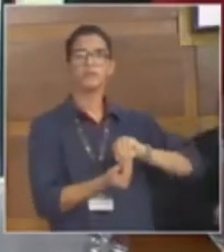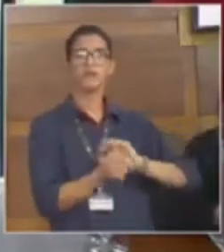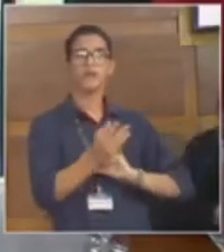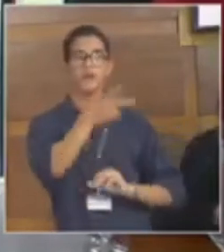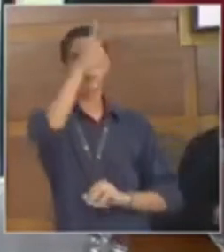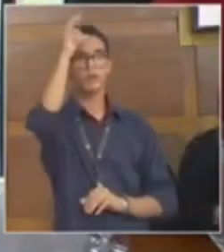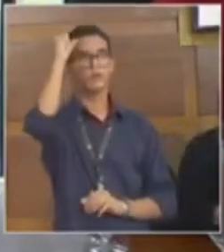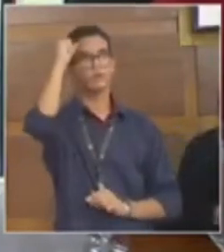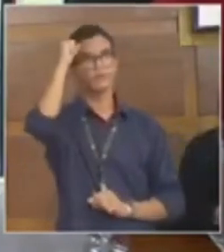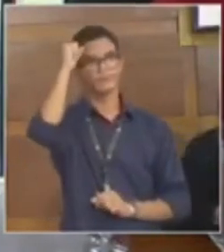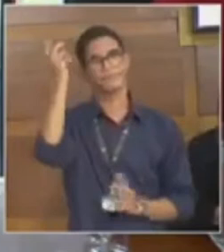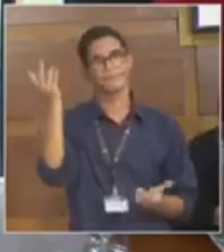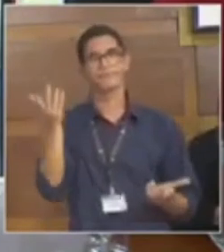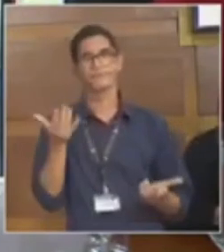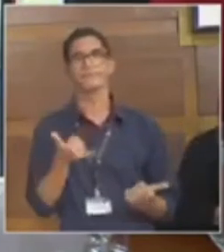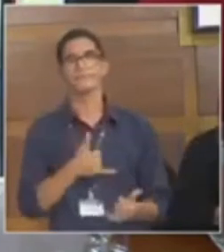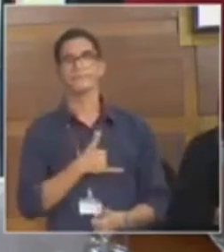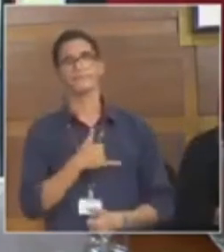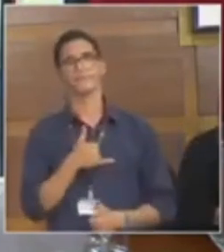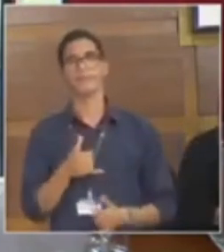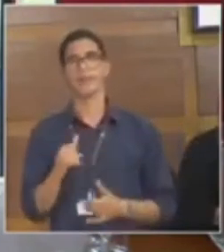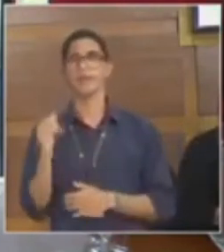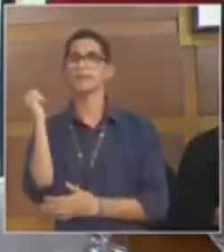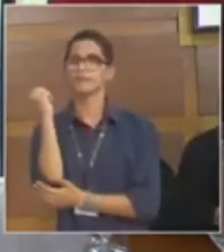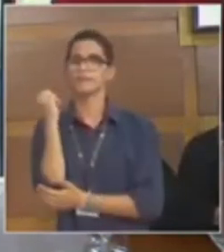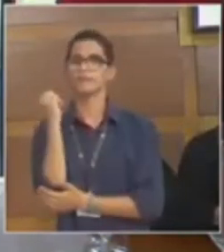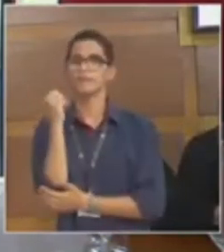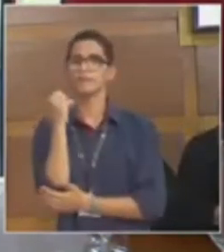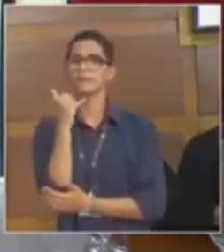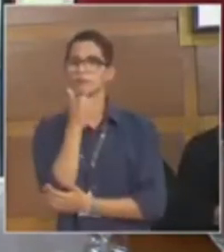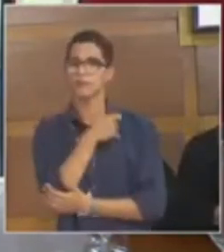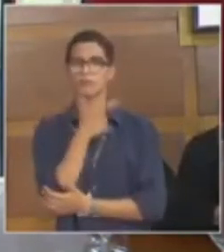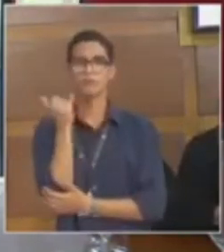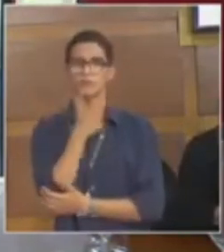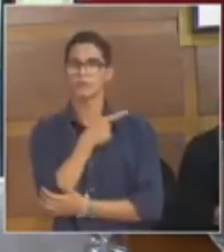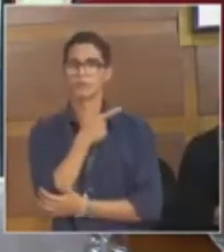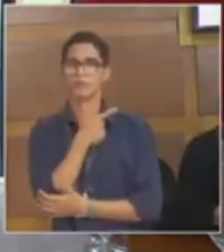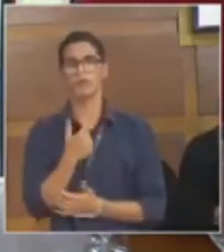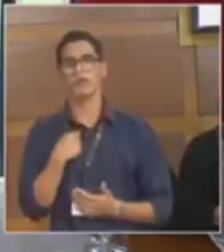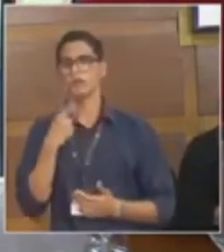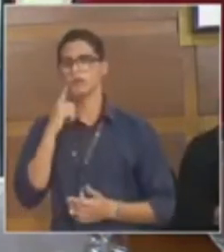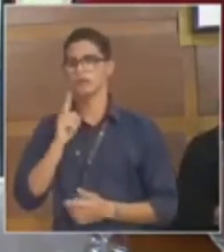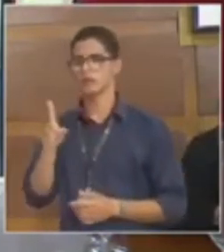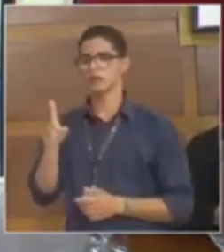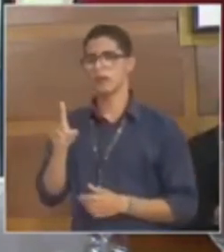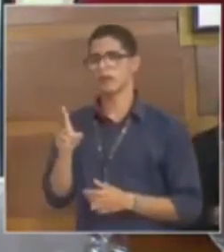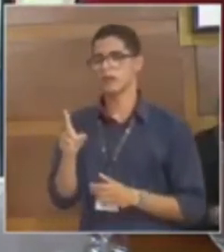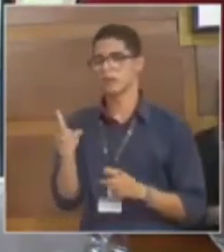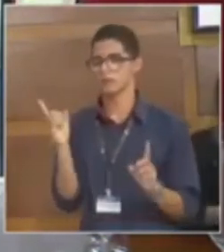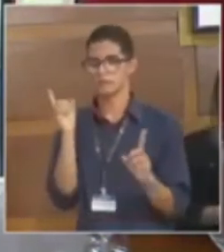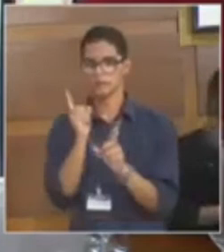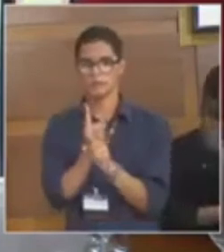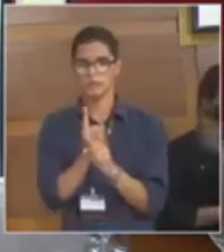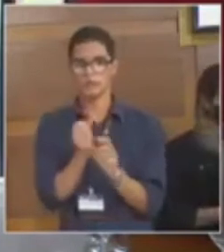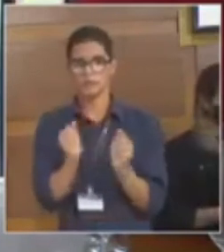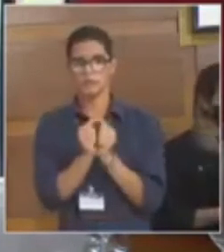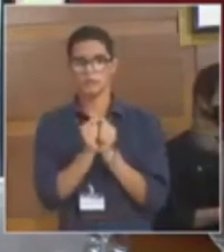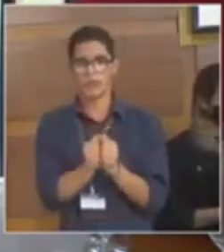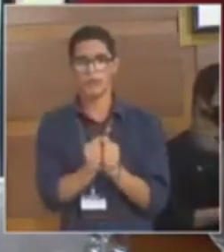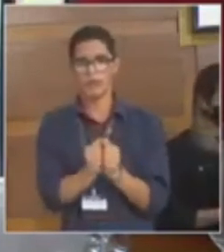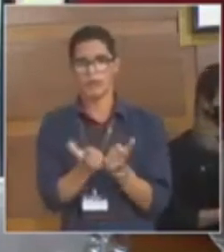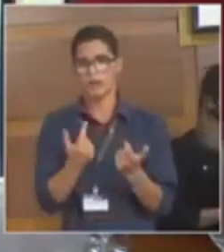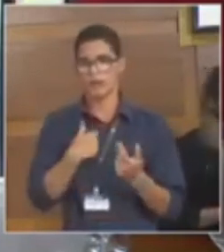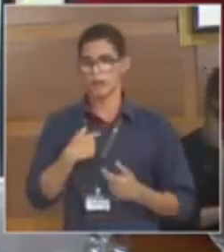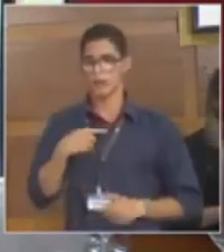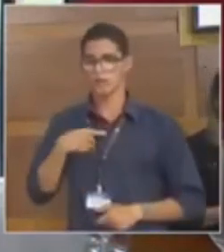covardia para mim. Isso é covardia. Porque, quando você participa, você sabe. Então, se você tinha qualquer colocação, poderia falar.